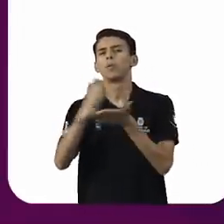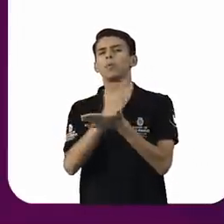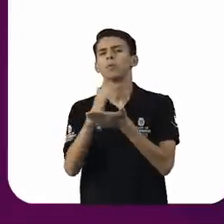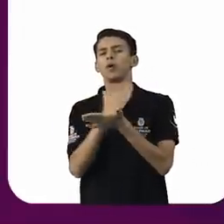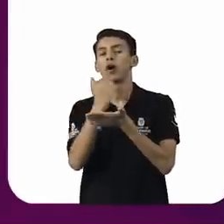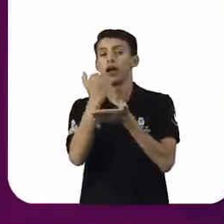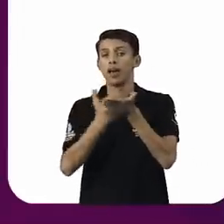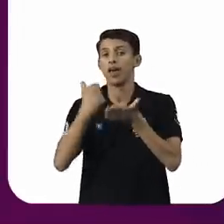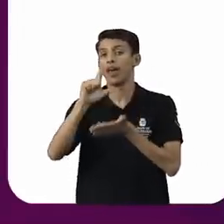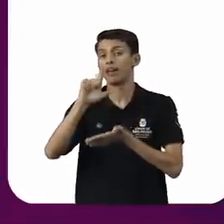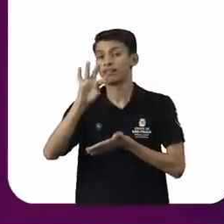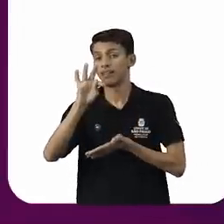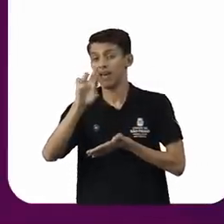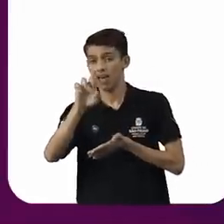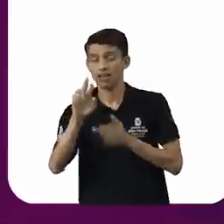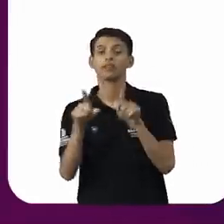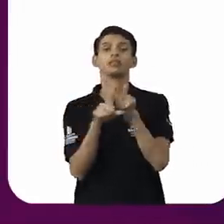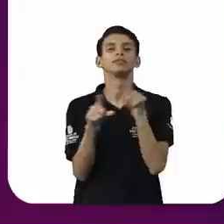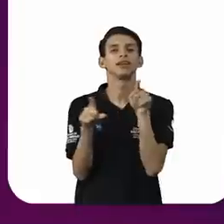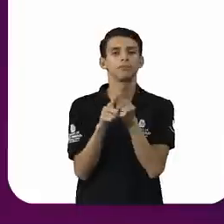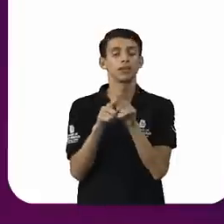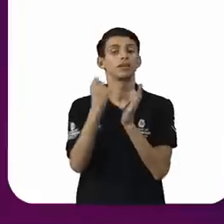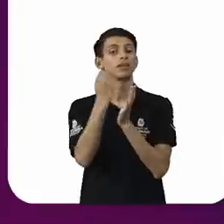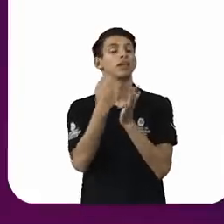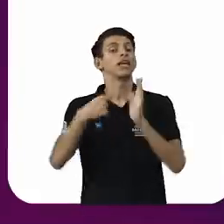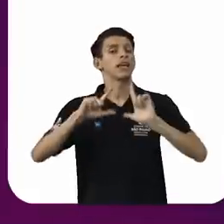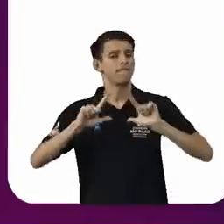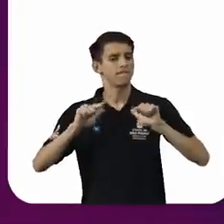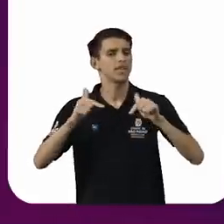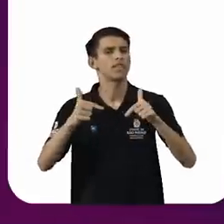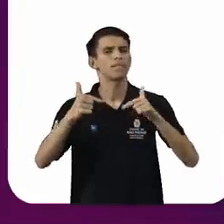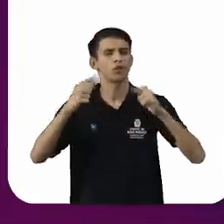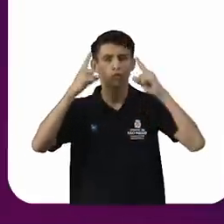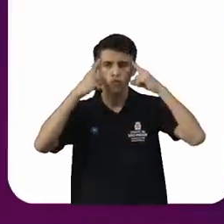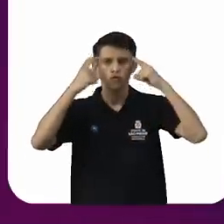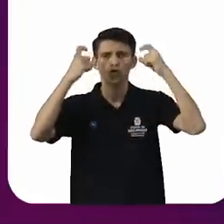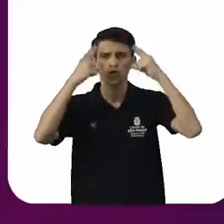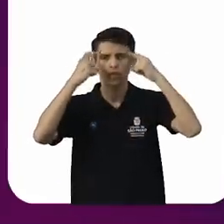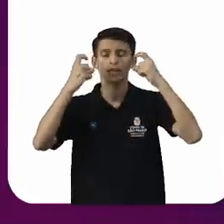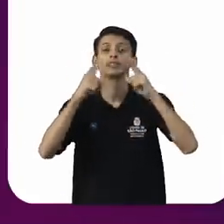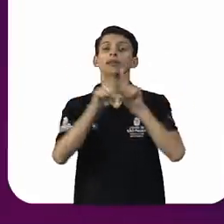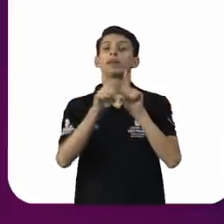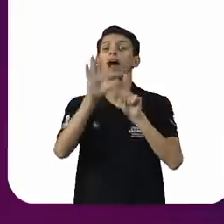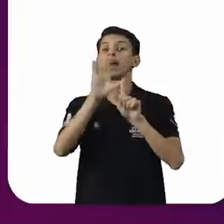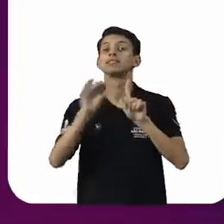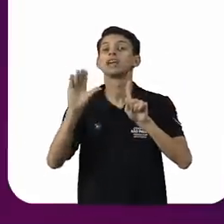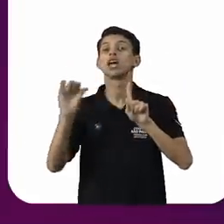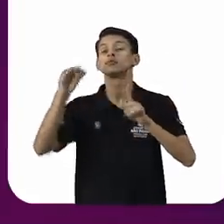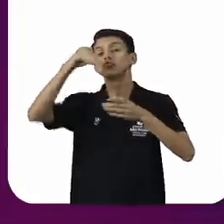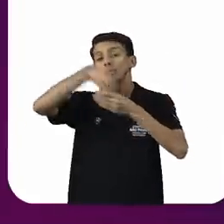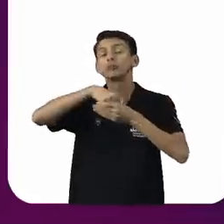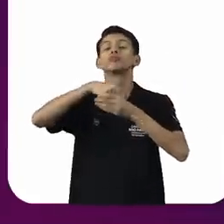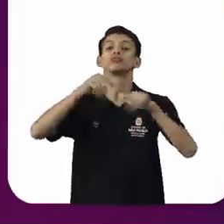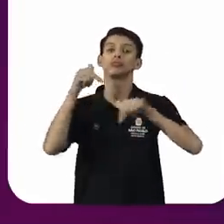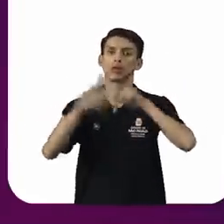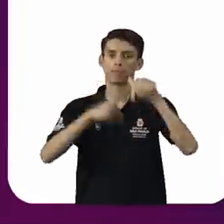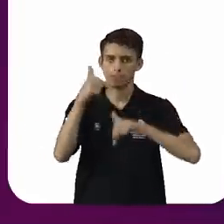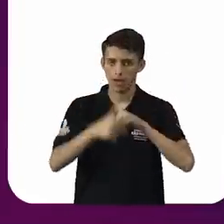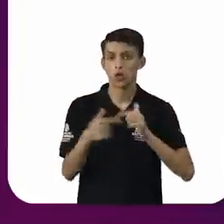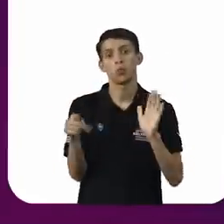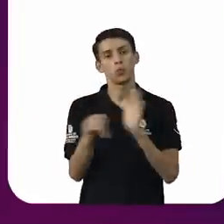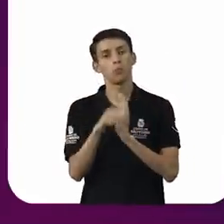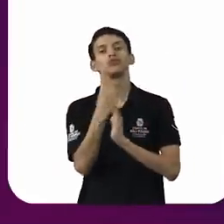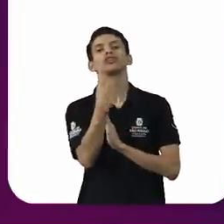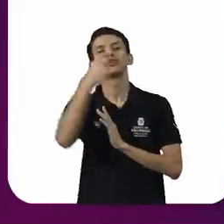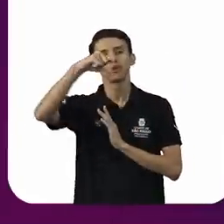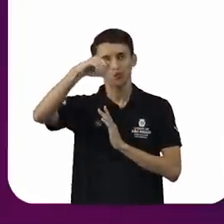da obra O Enfrentamento da Violência e do Assédio no Mundo do Trabalho, uma visão multidisciplinar da Convenção 190 da